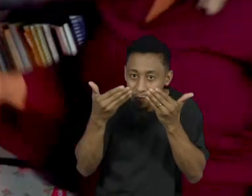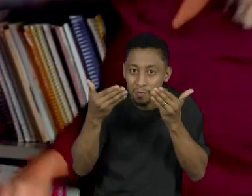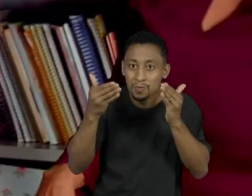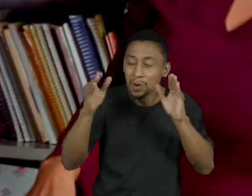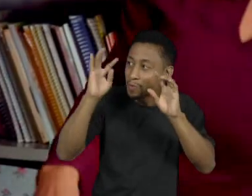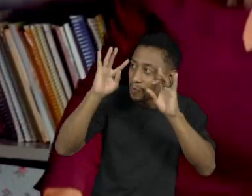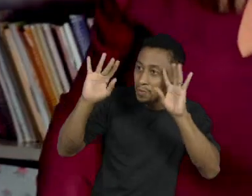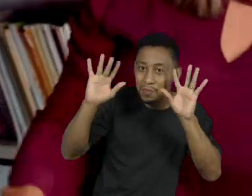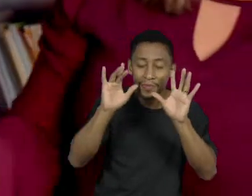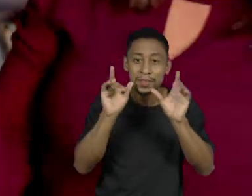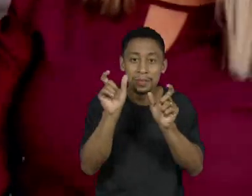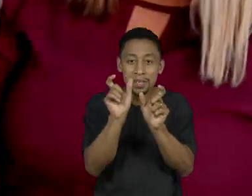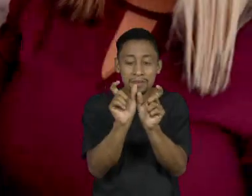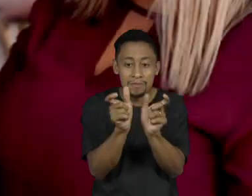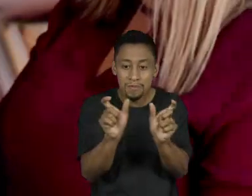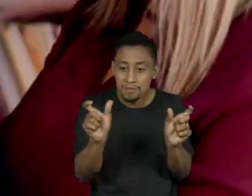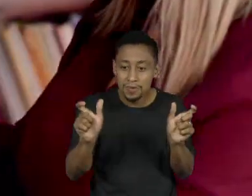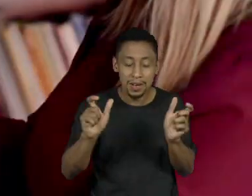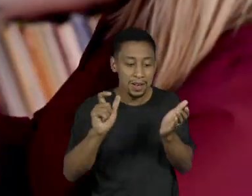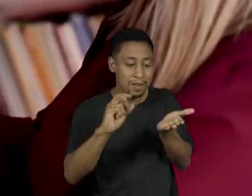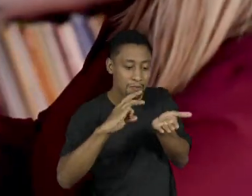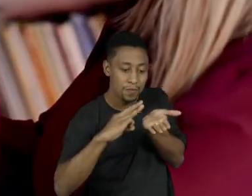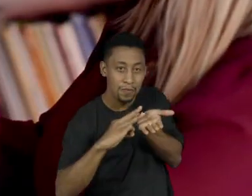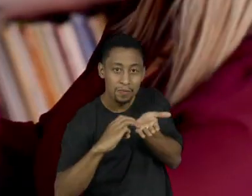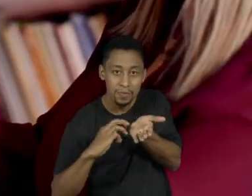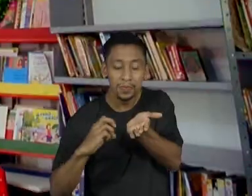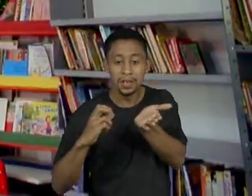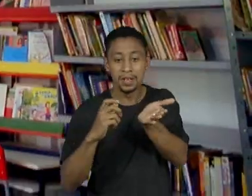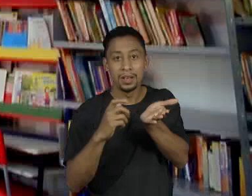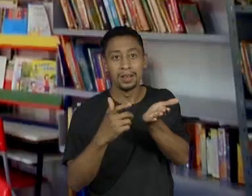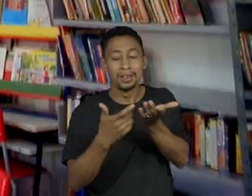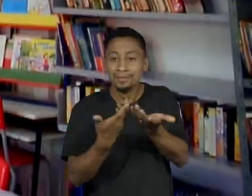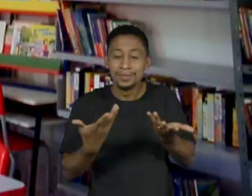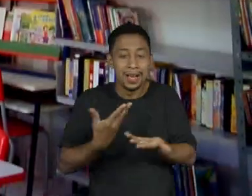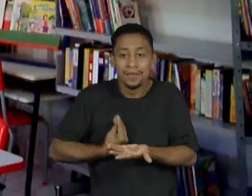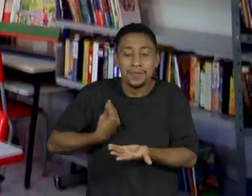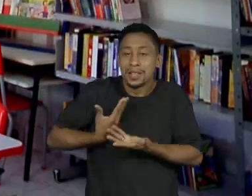ampliar vocabulário, ampliar qualidade de vida.